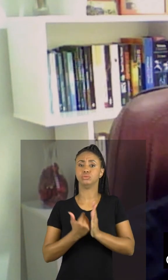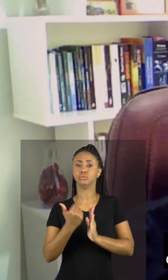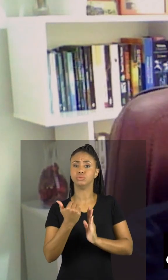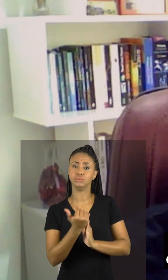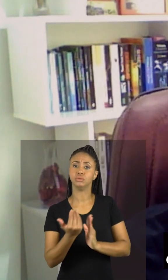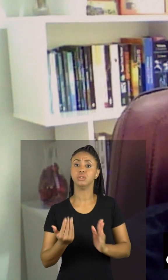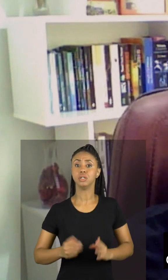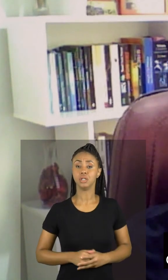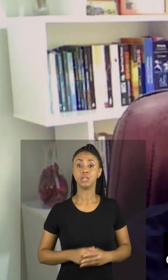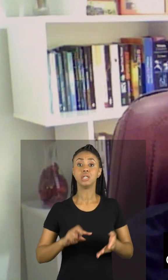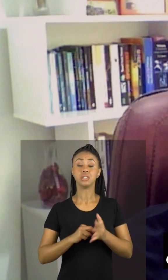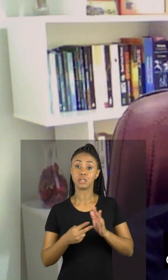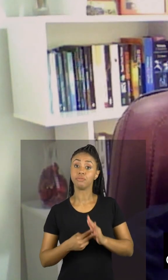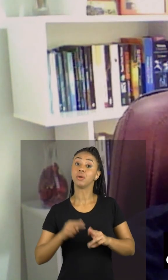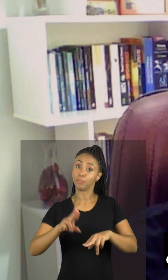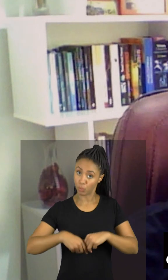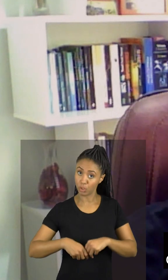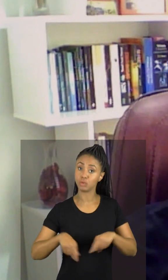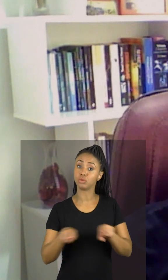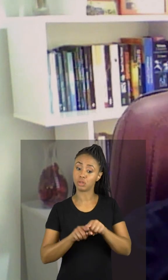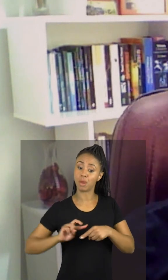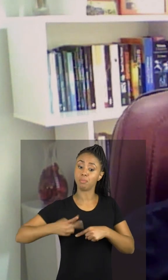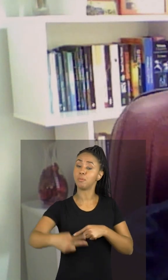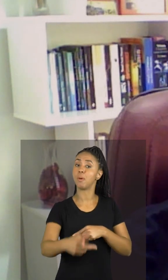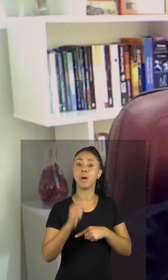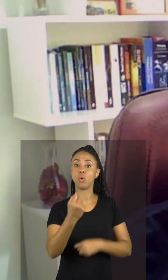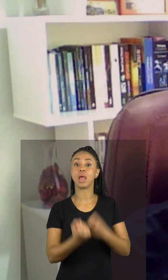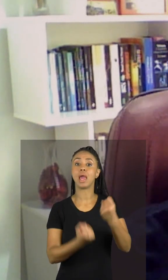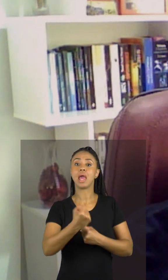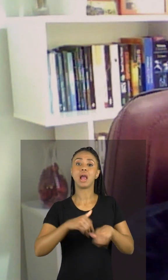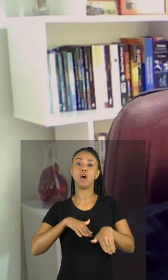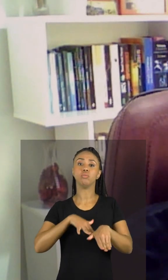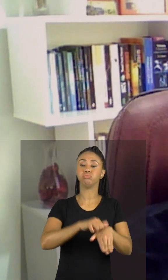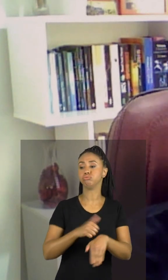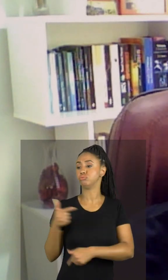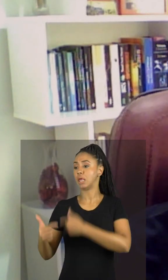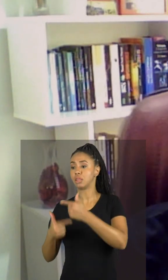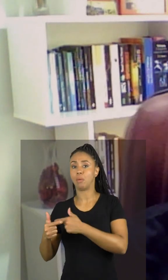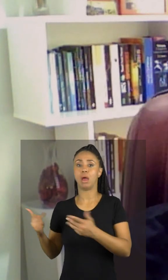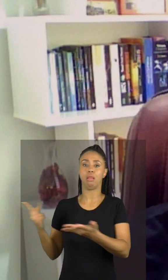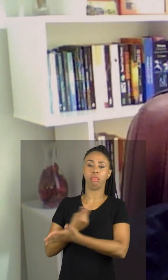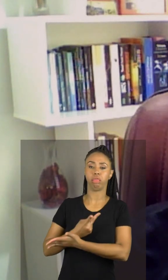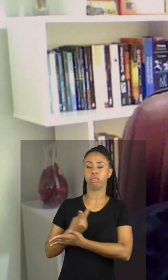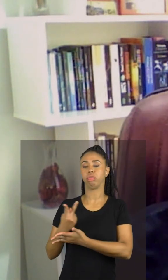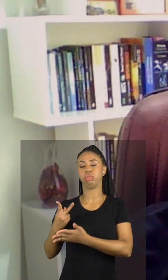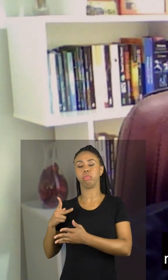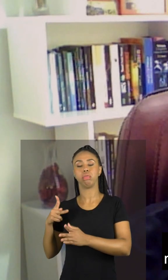aumentam riscos de acidentes de carro, de acidentes no trabalho, ou até de acidentes domésticos também.